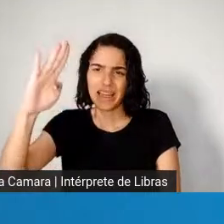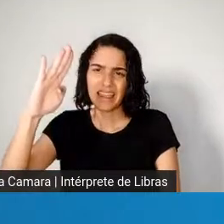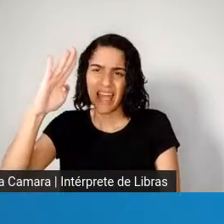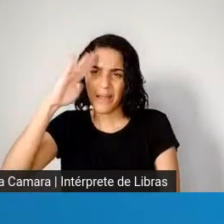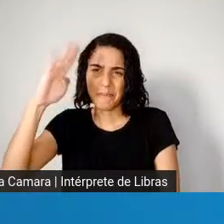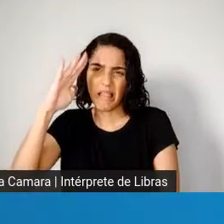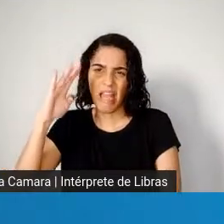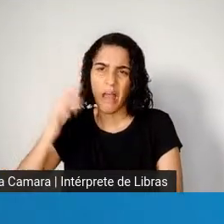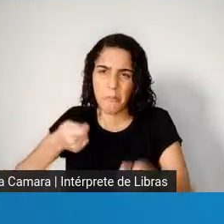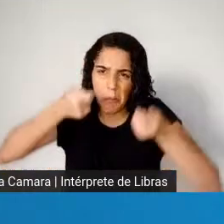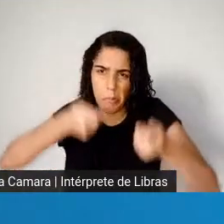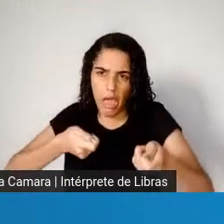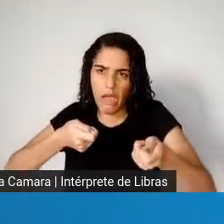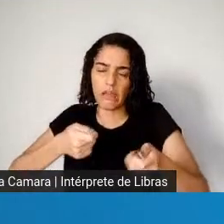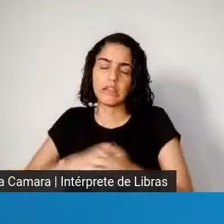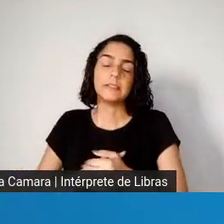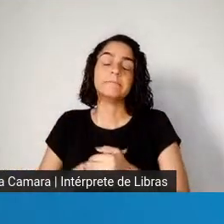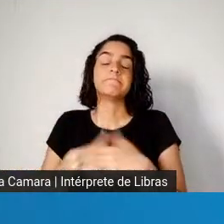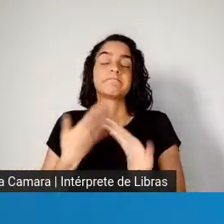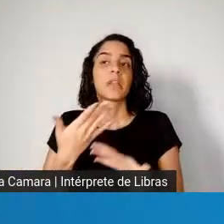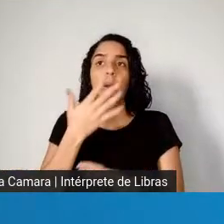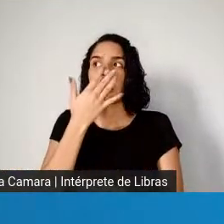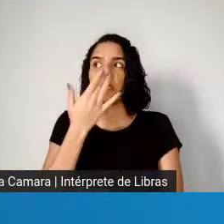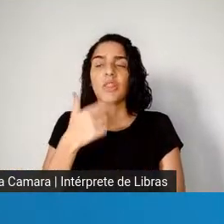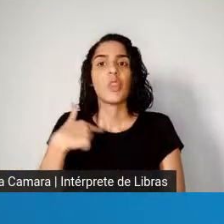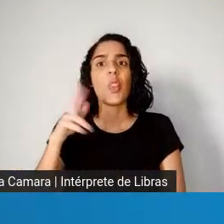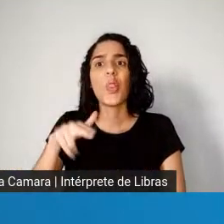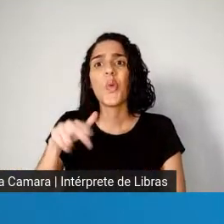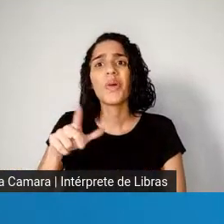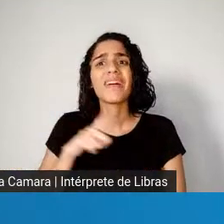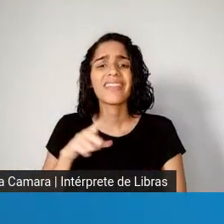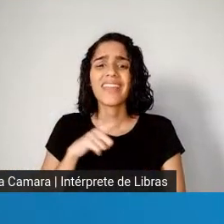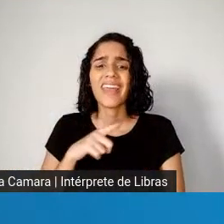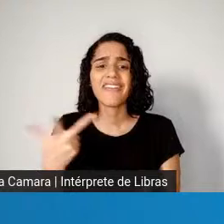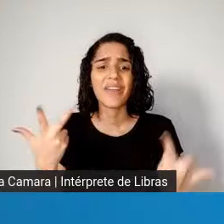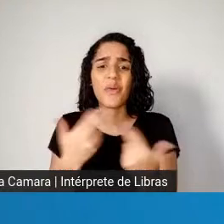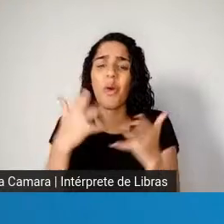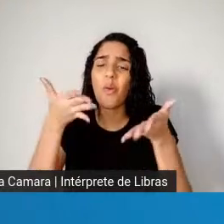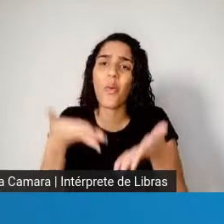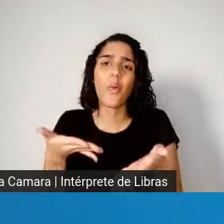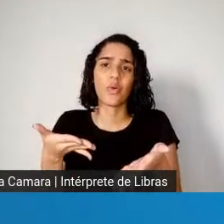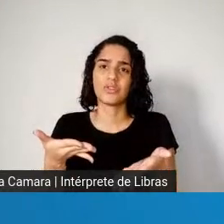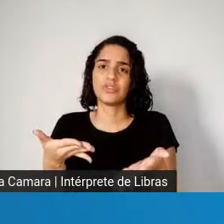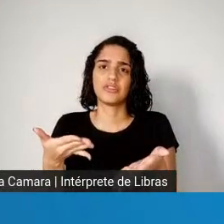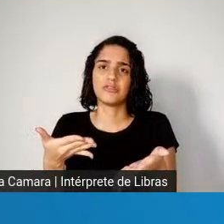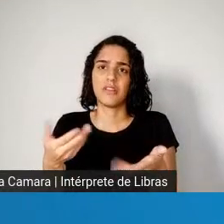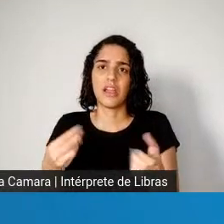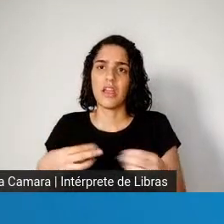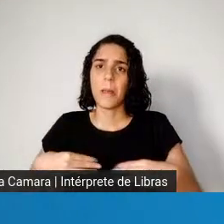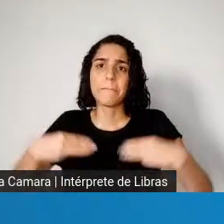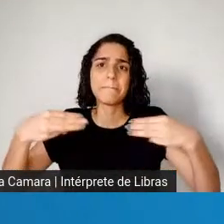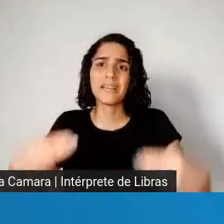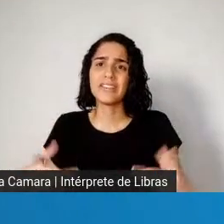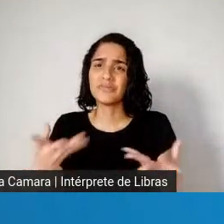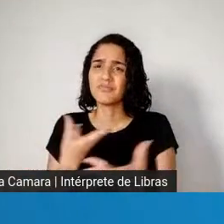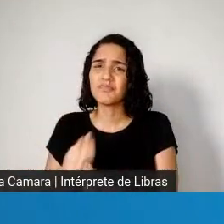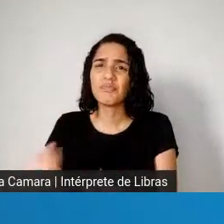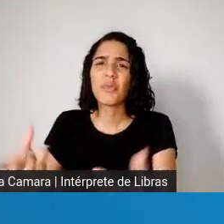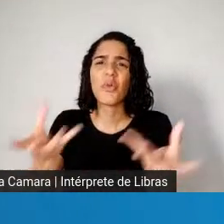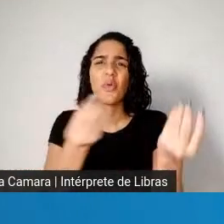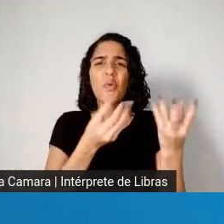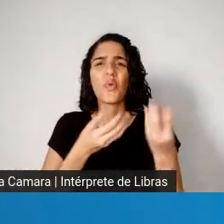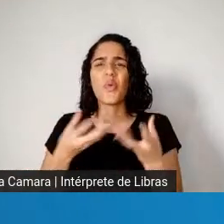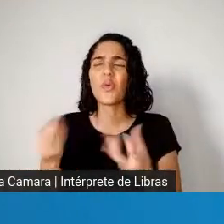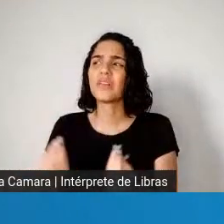Ministério da Saúde, mesmo sendo, primeiro, nunca foi tão militarizado, e segundo, os ministros que já estavam, muitos deles, de altíssimo